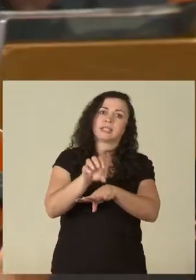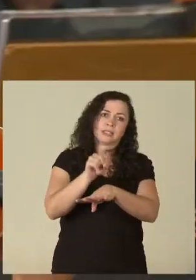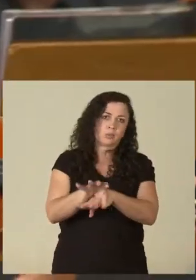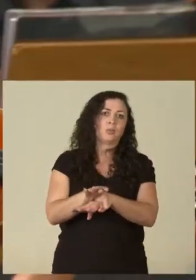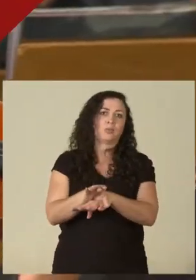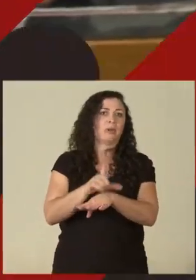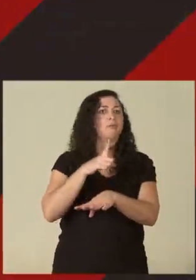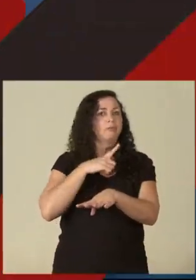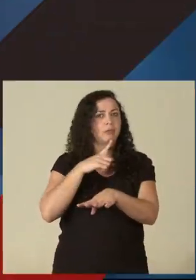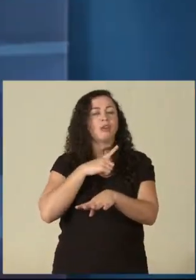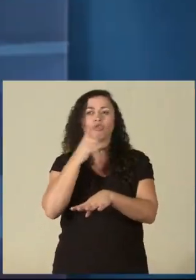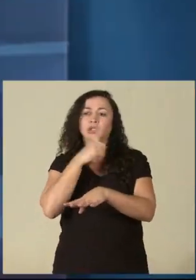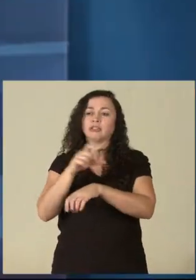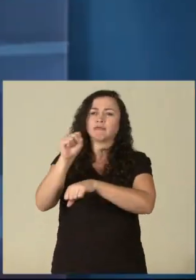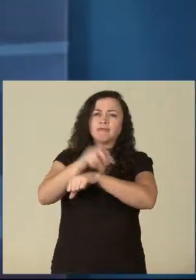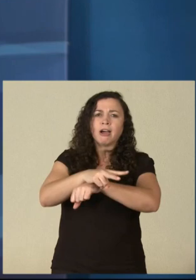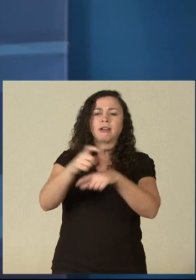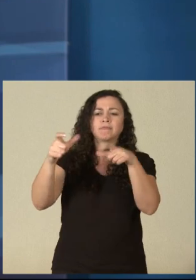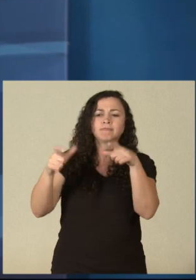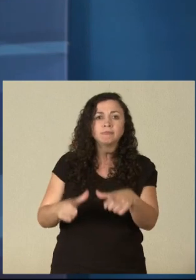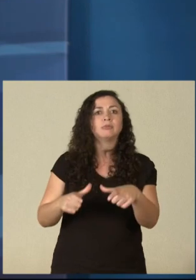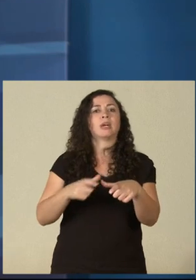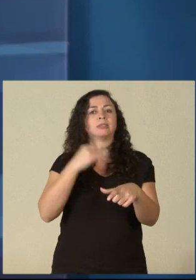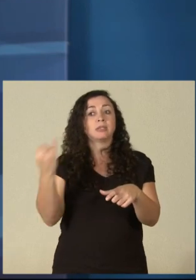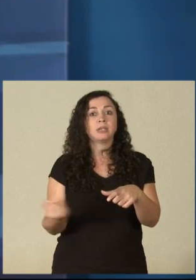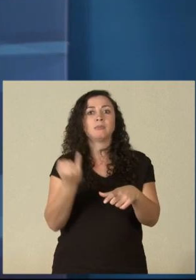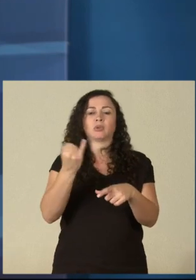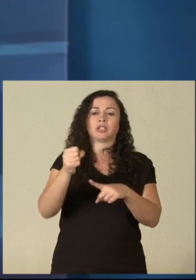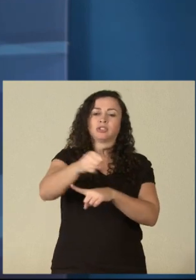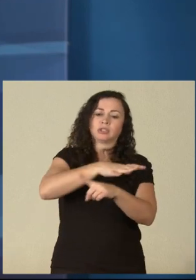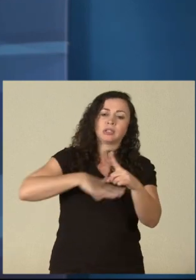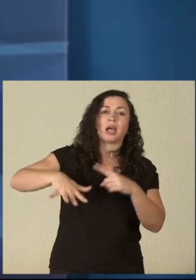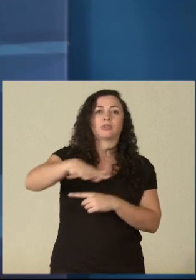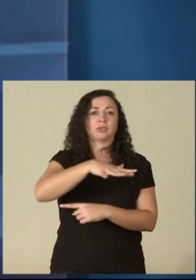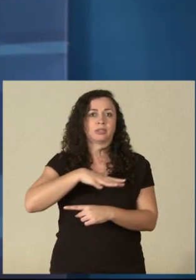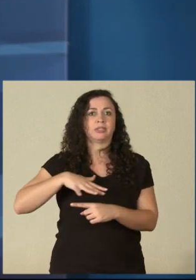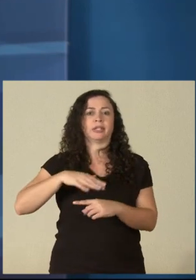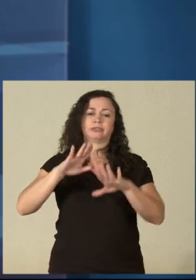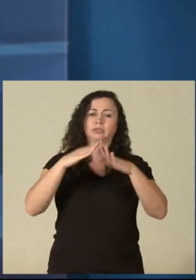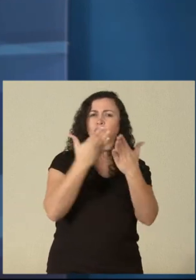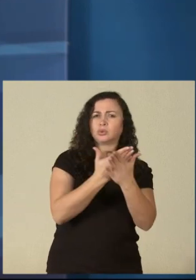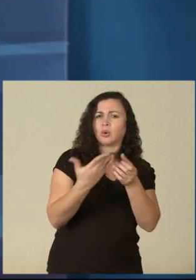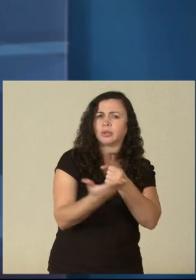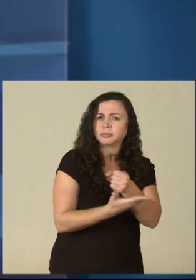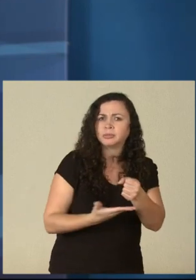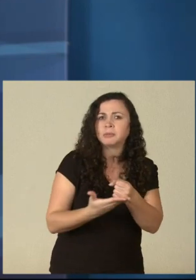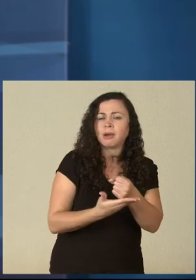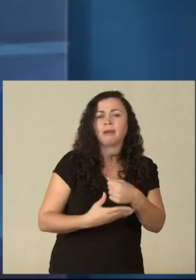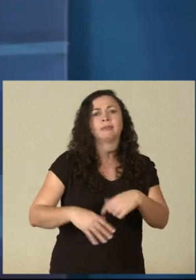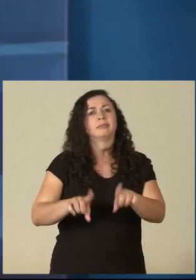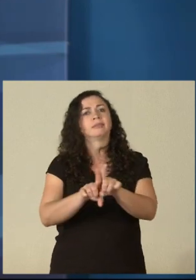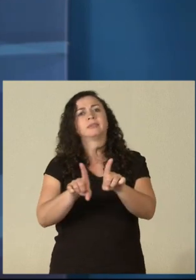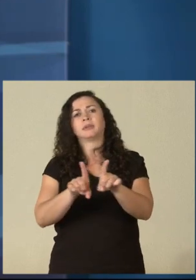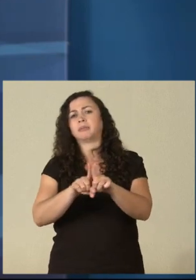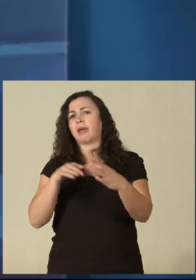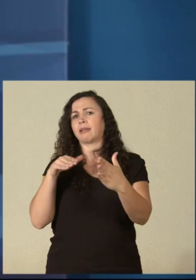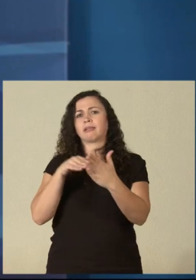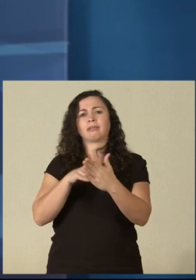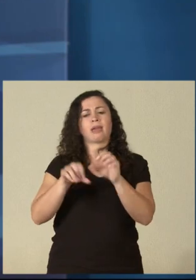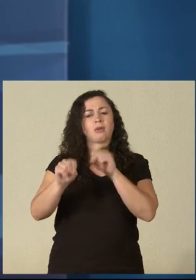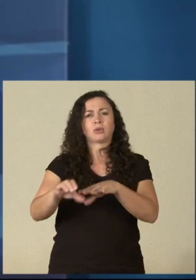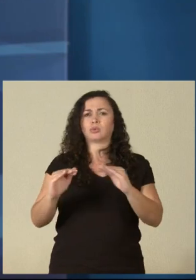cargos, que tem ocupado lugares importantes na sociedade, desde as escolas primárias até as